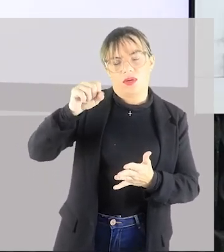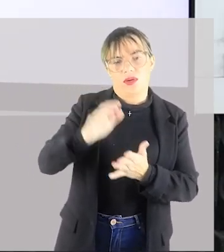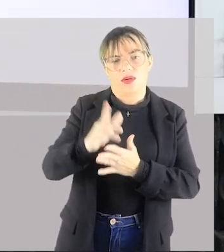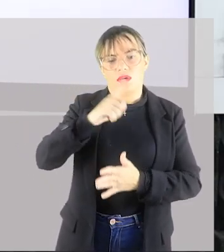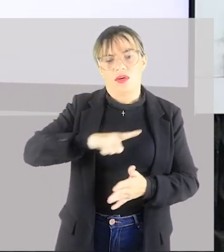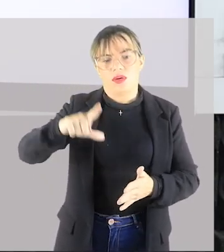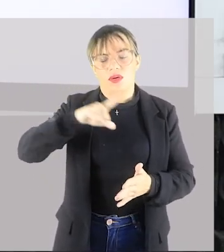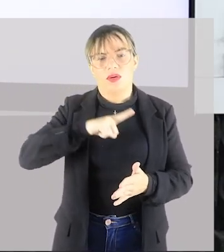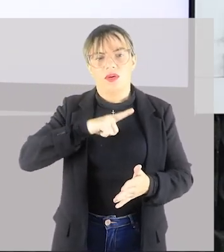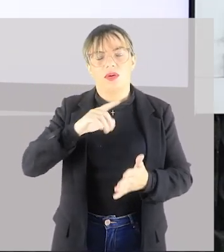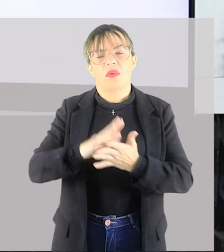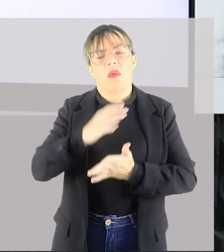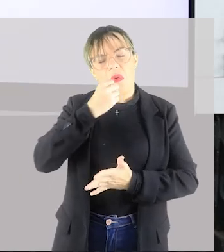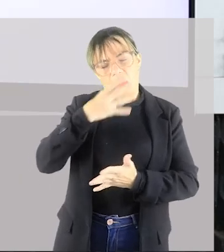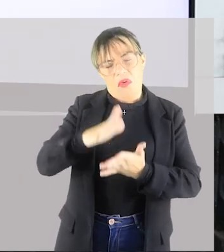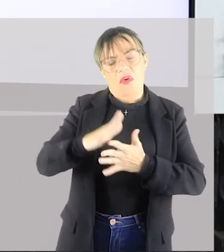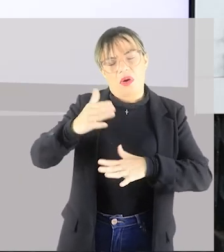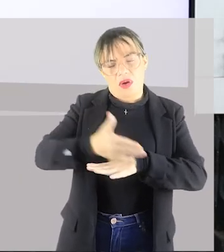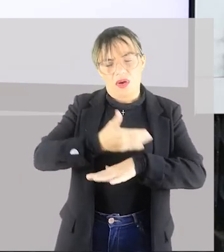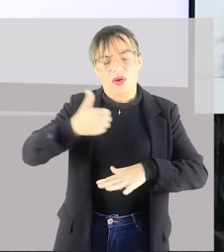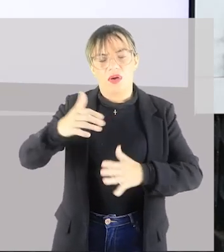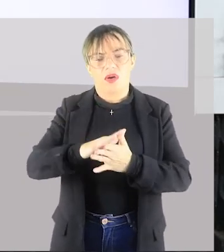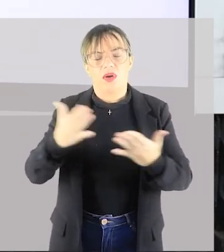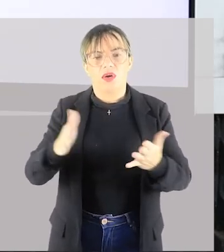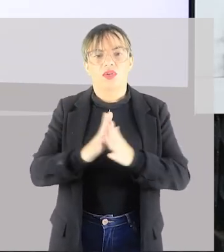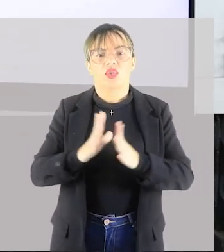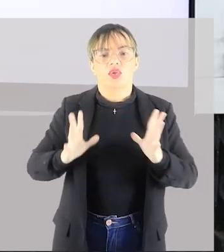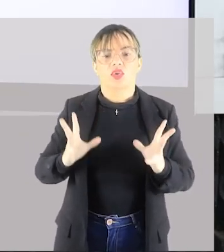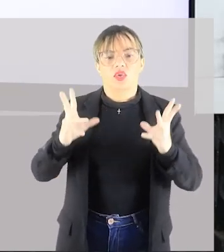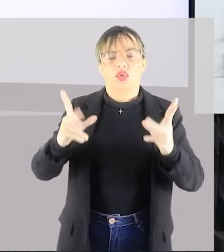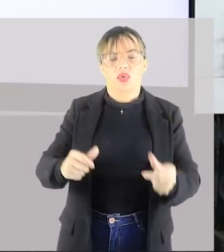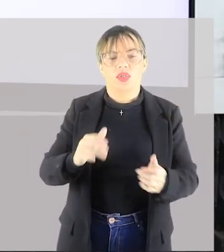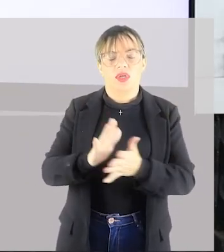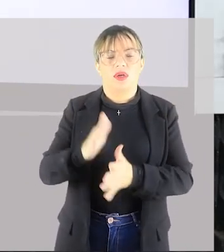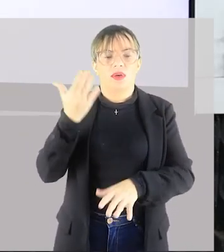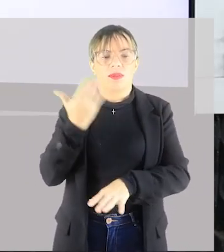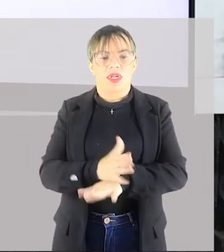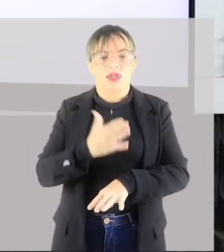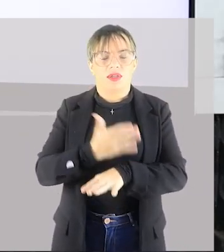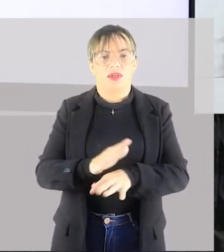vai ter os mesmos benefícios de toda a atividade. Tá bom?